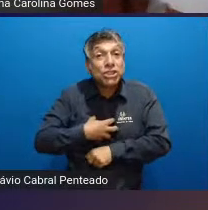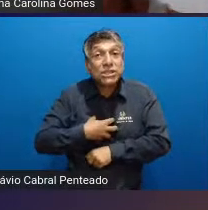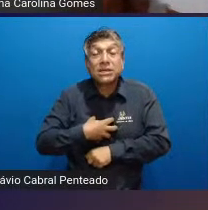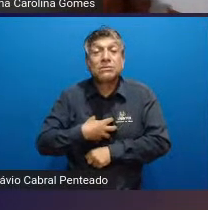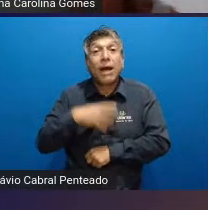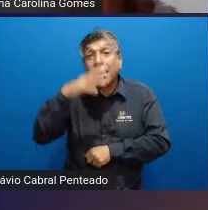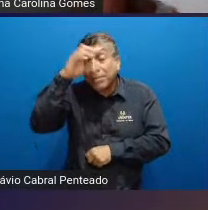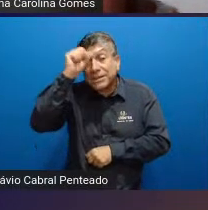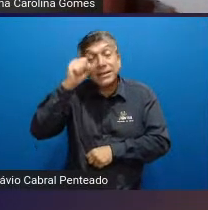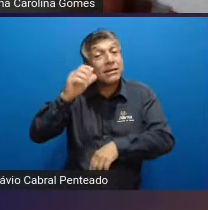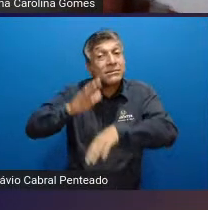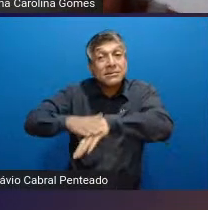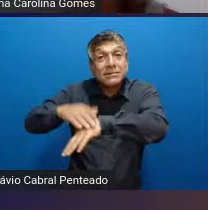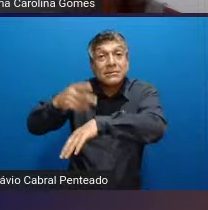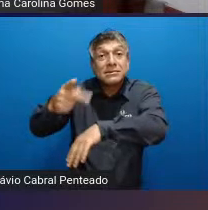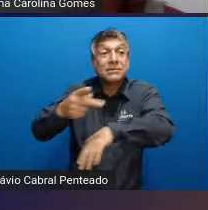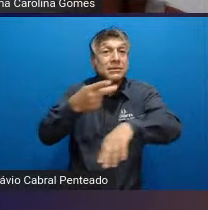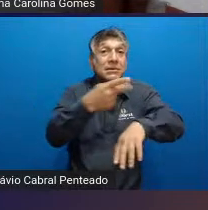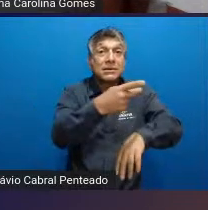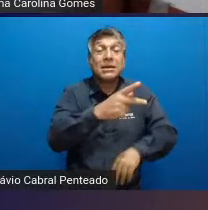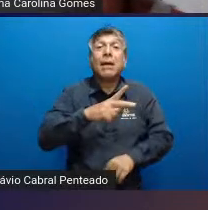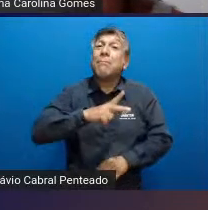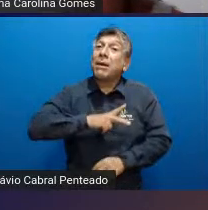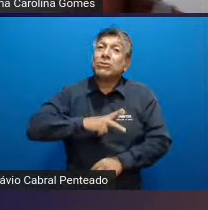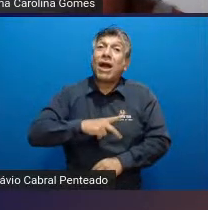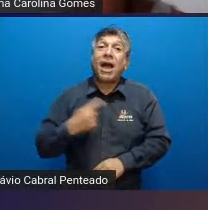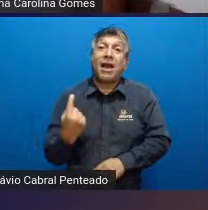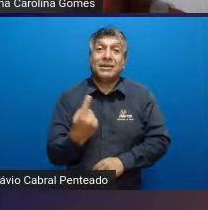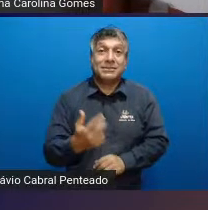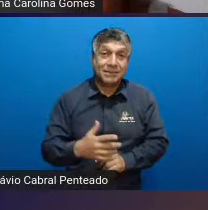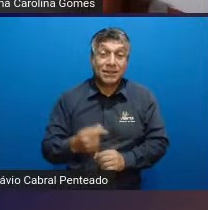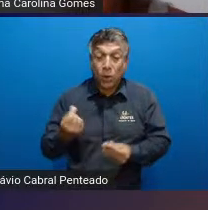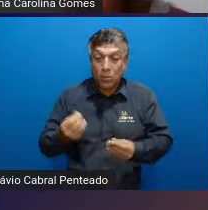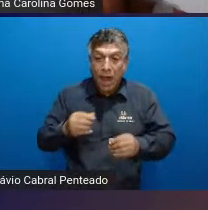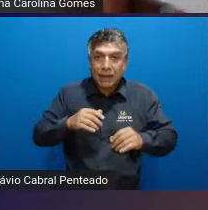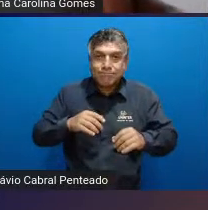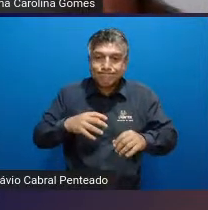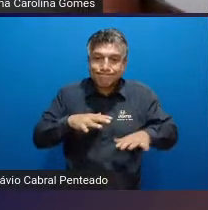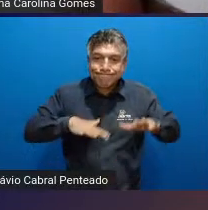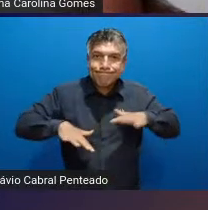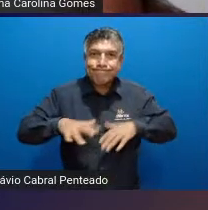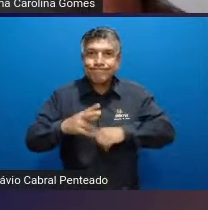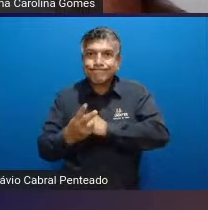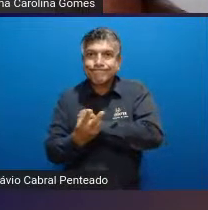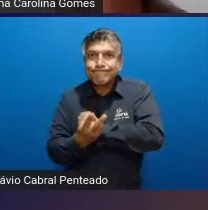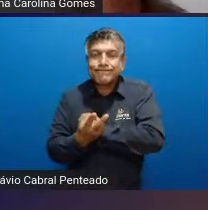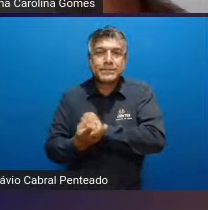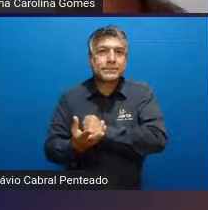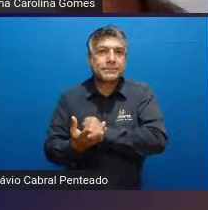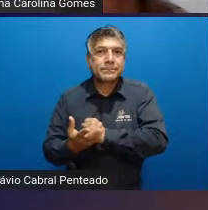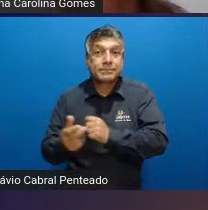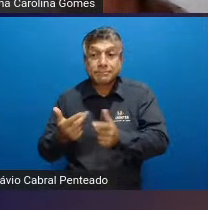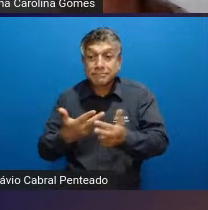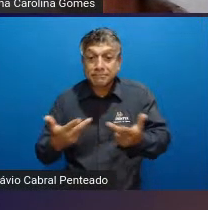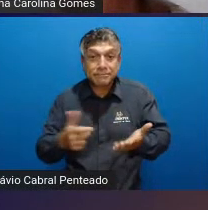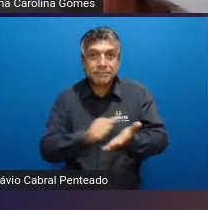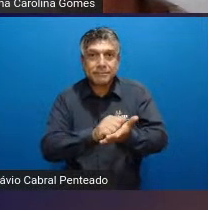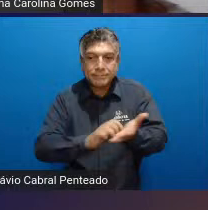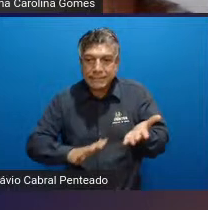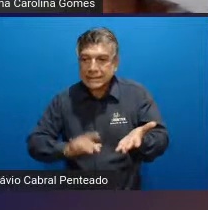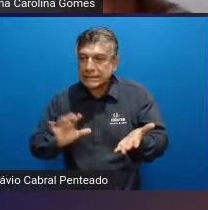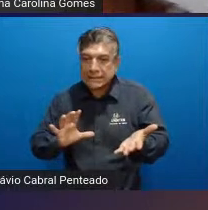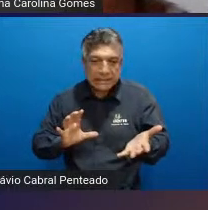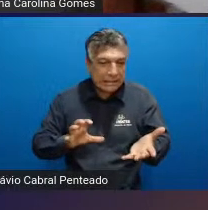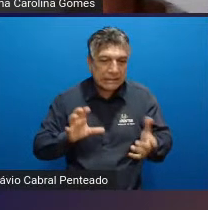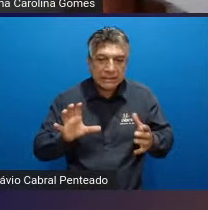que eles tem pra evoluir que eles tem que eles tem pra administrar e ministrar as próprias atividades que eles estão fazendo ali a